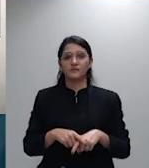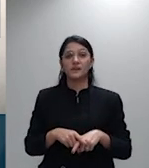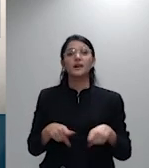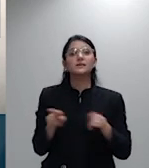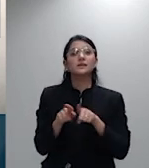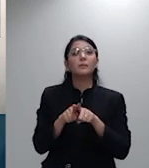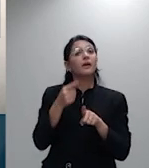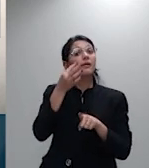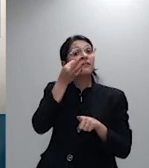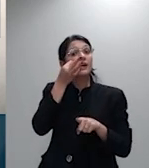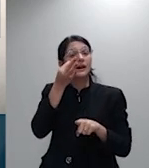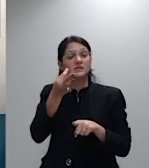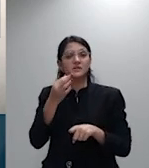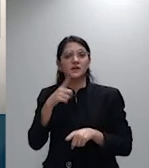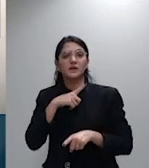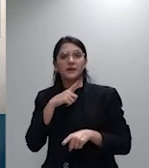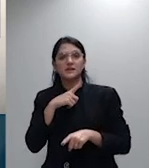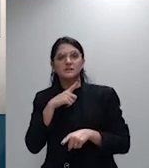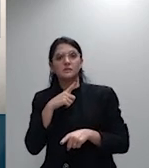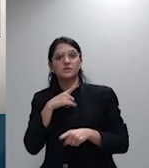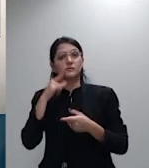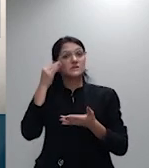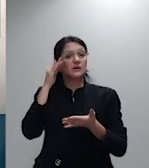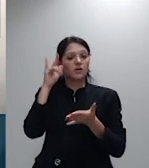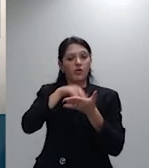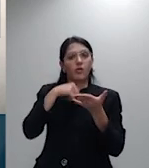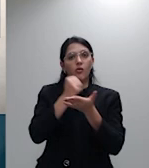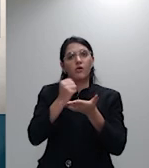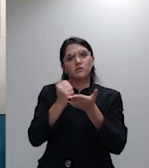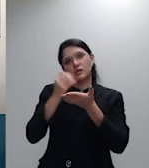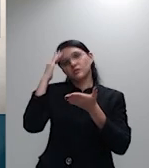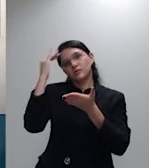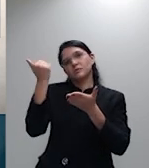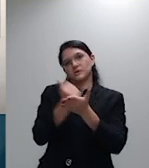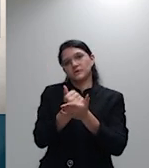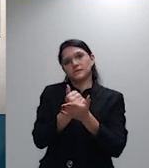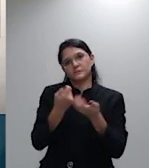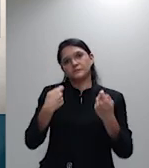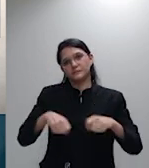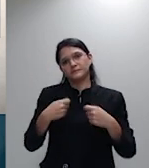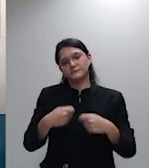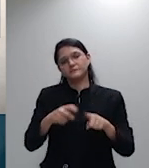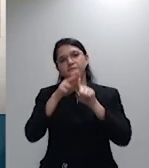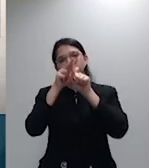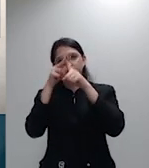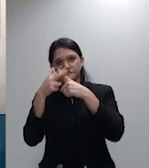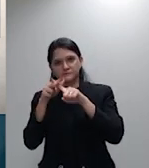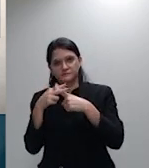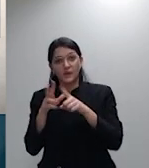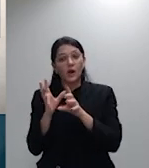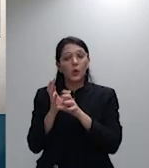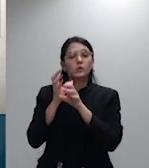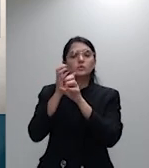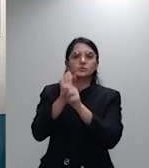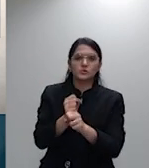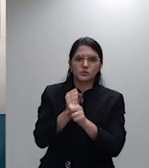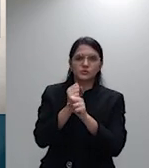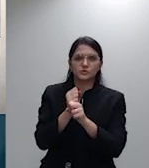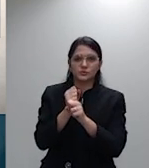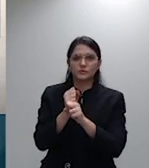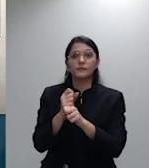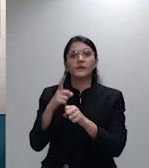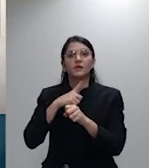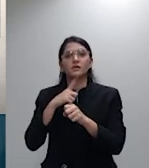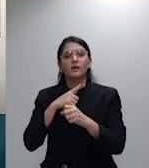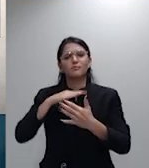contrato e que esse reajuste sendo aplicado em conjunto com o reajuste para faixa etária gera um efeito bola de neve